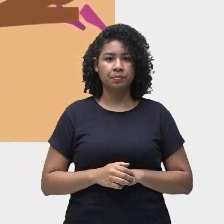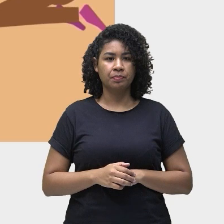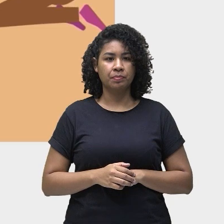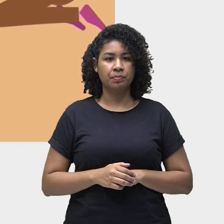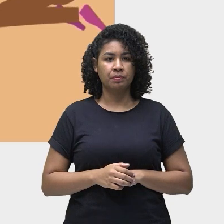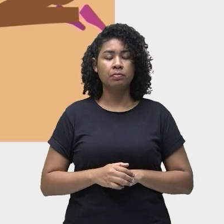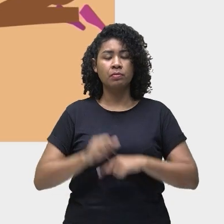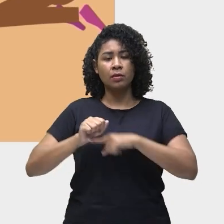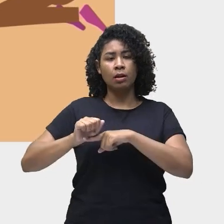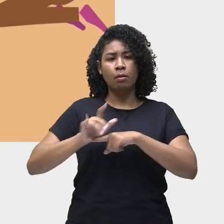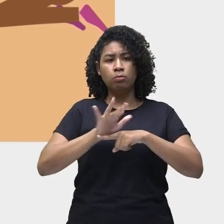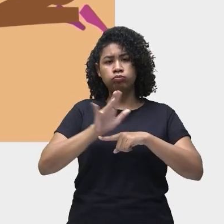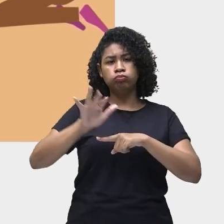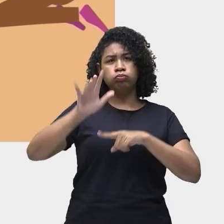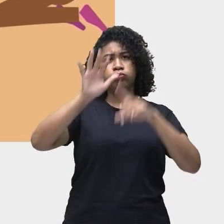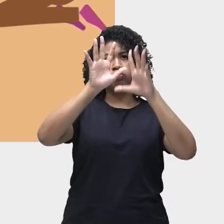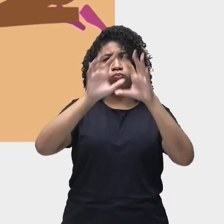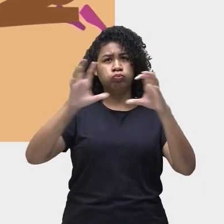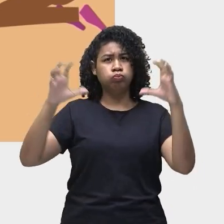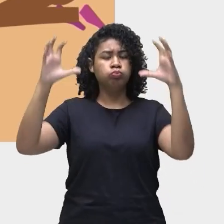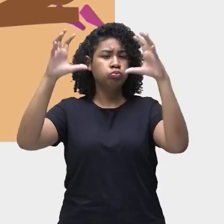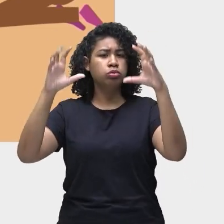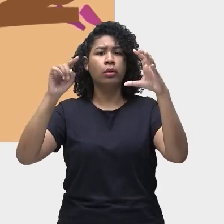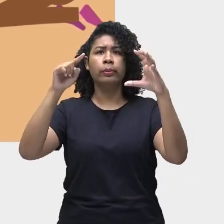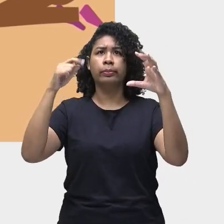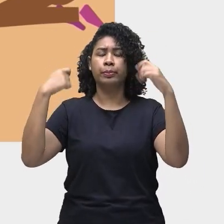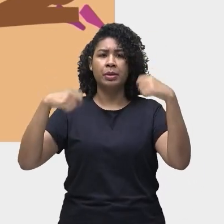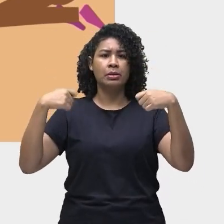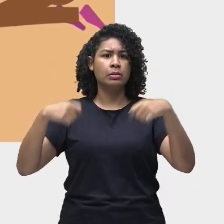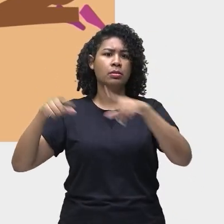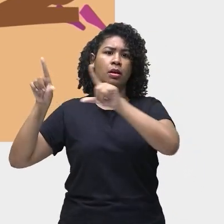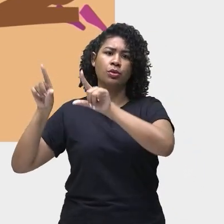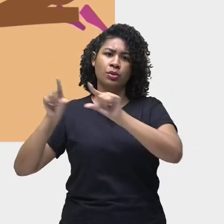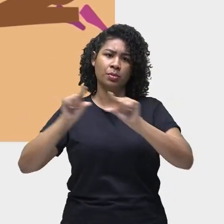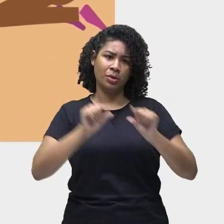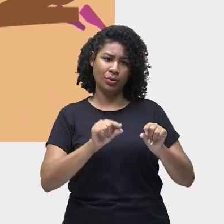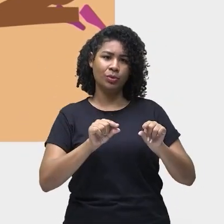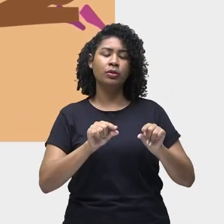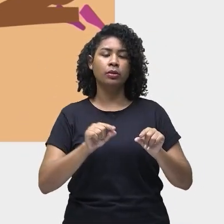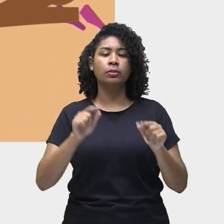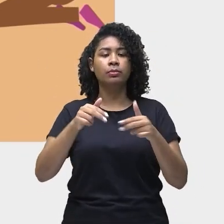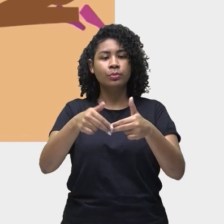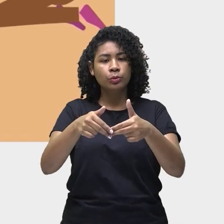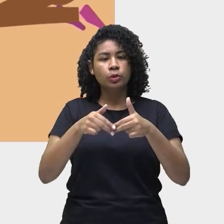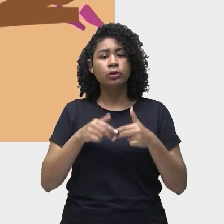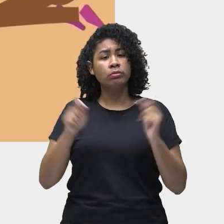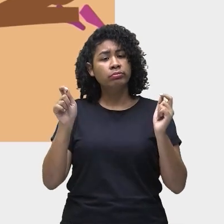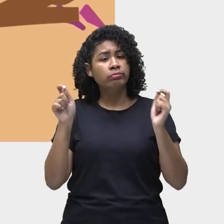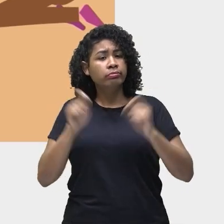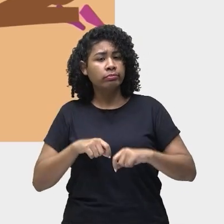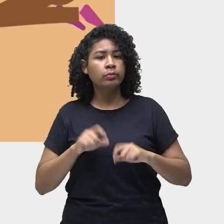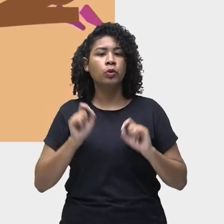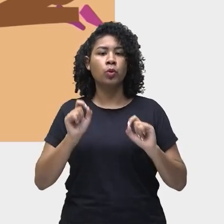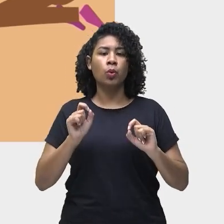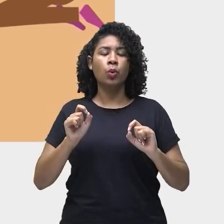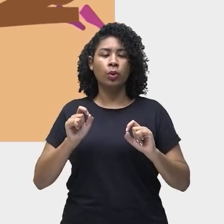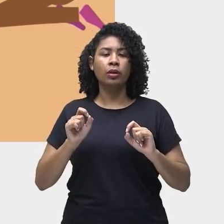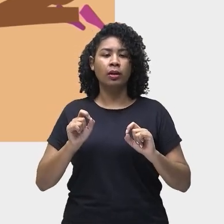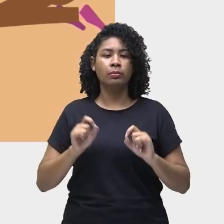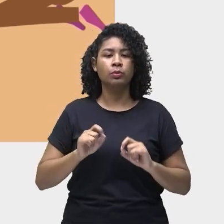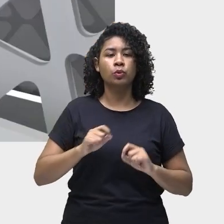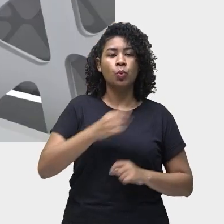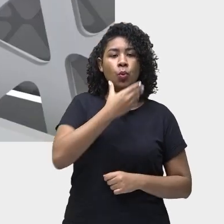gases responsáveis pela intensificação do efeito estufa garantindo assim uma relação harmoniosa entre homem e